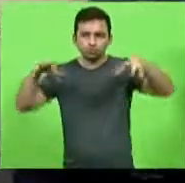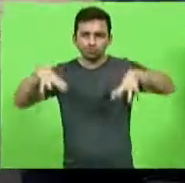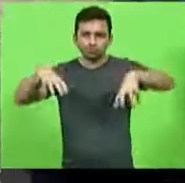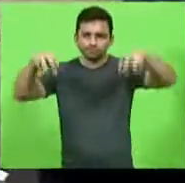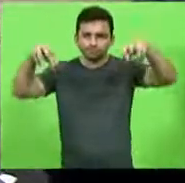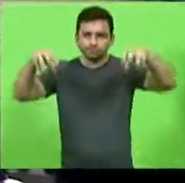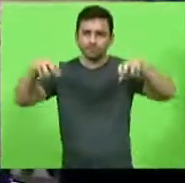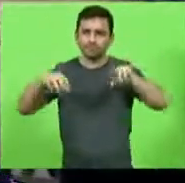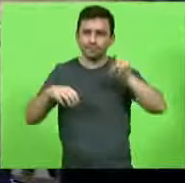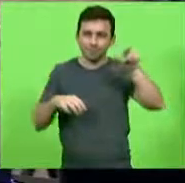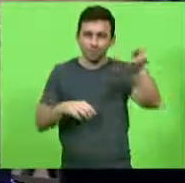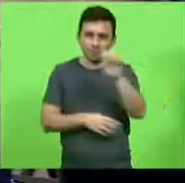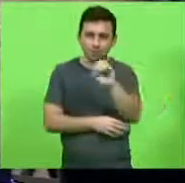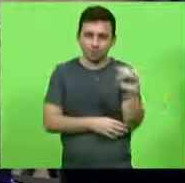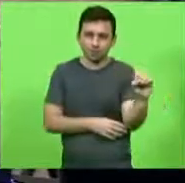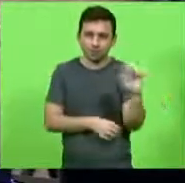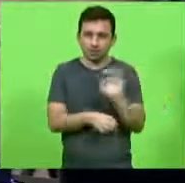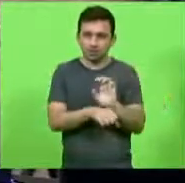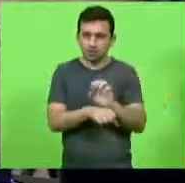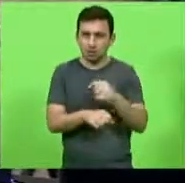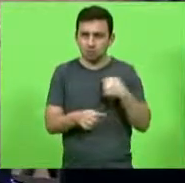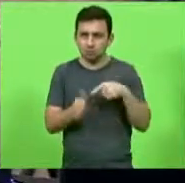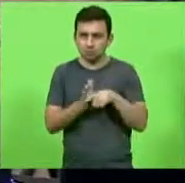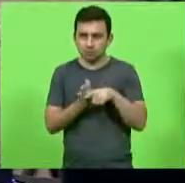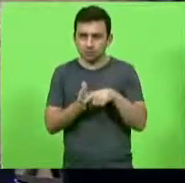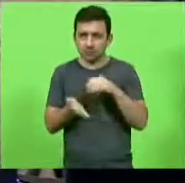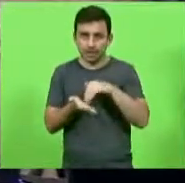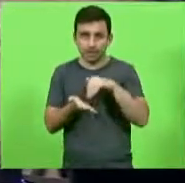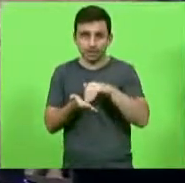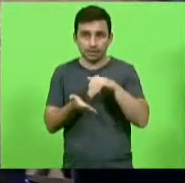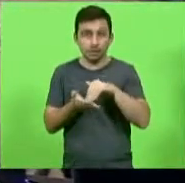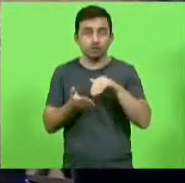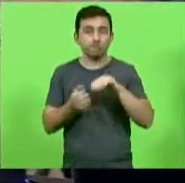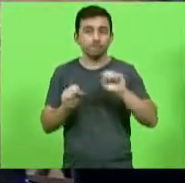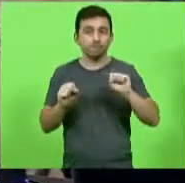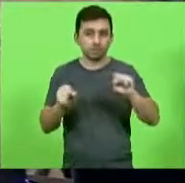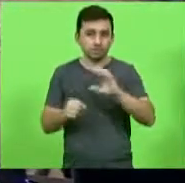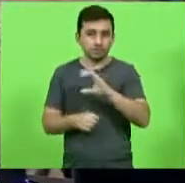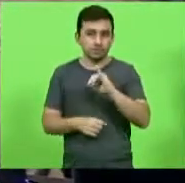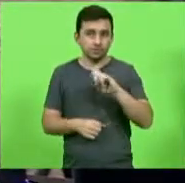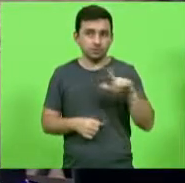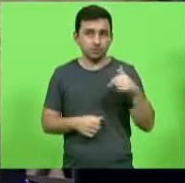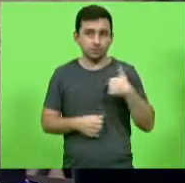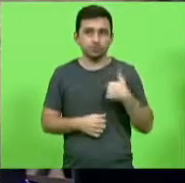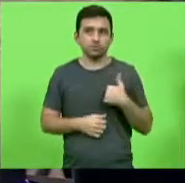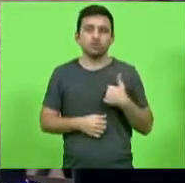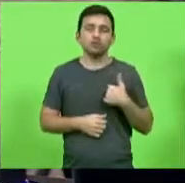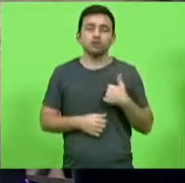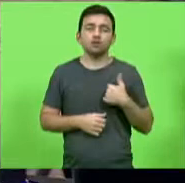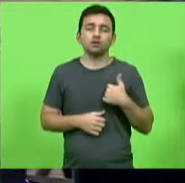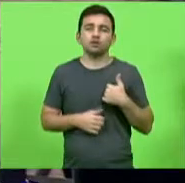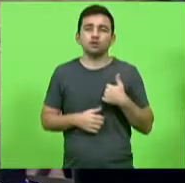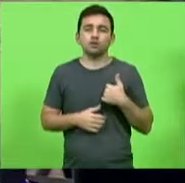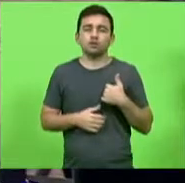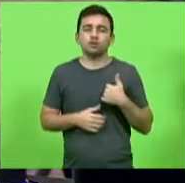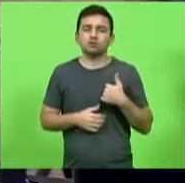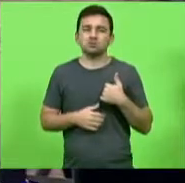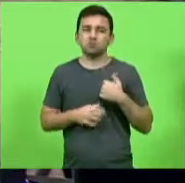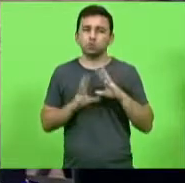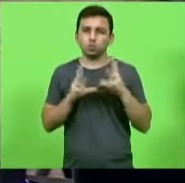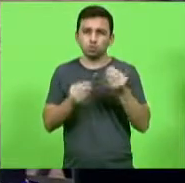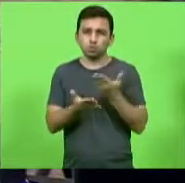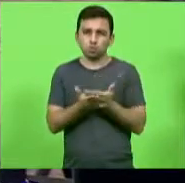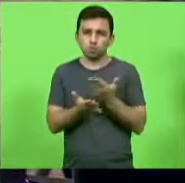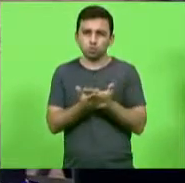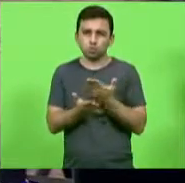no oeste de Santa Catarina quando eu estava secretário da defesa civil porque senhor presidente todos os